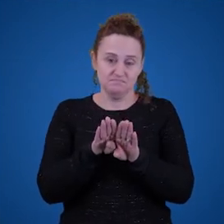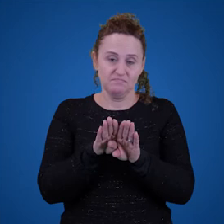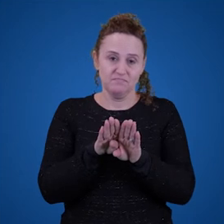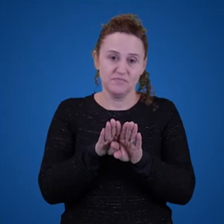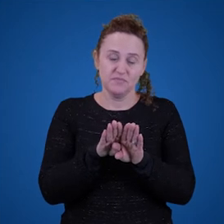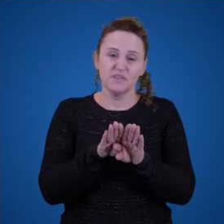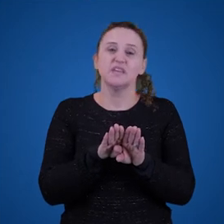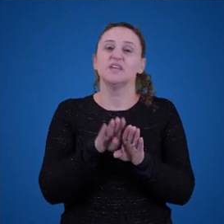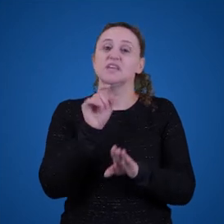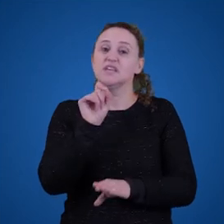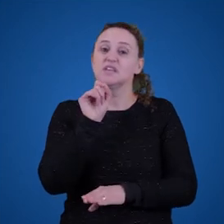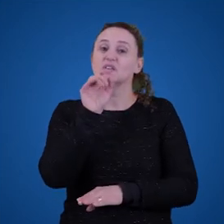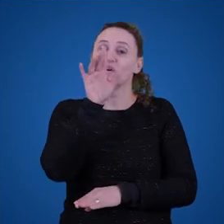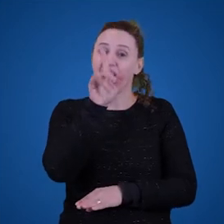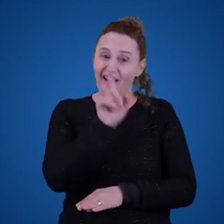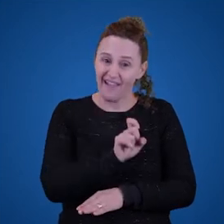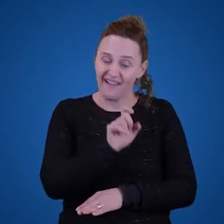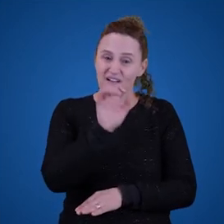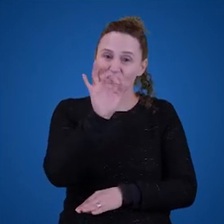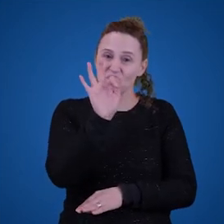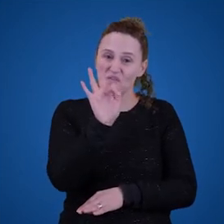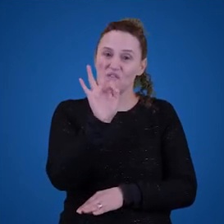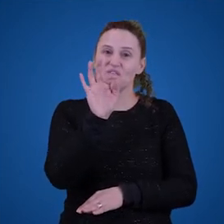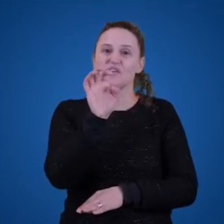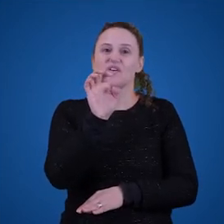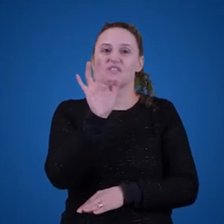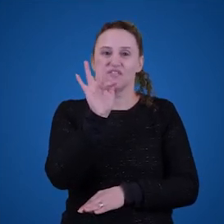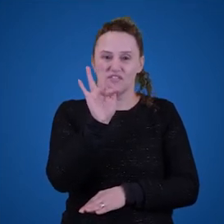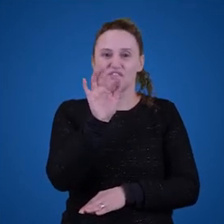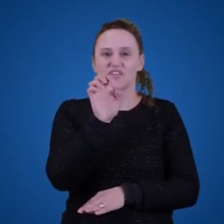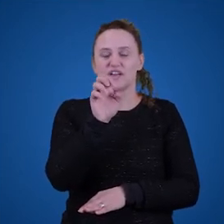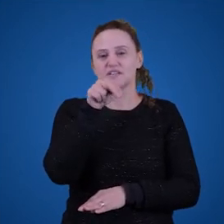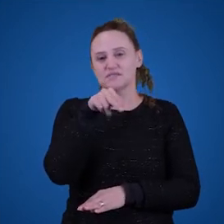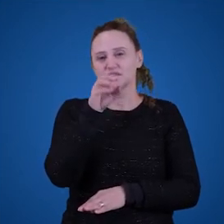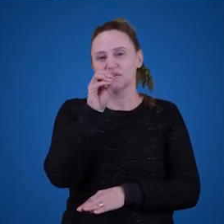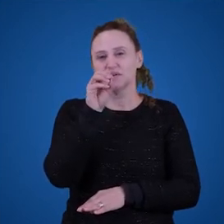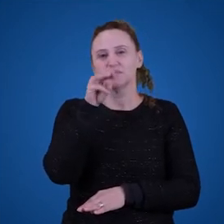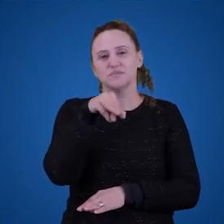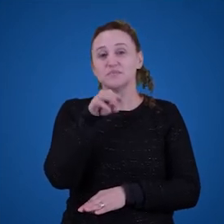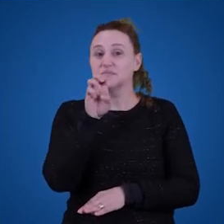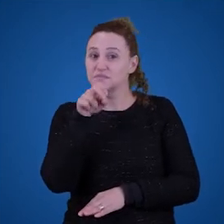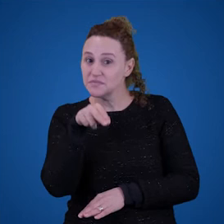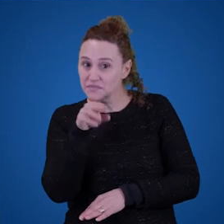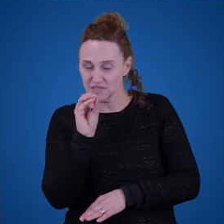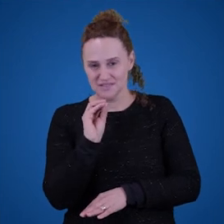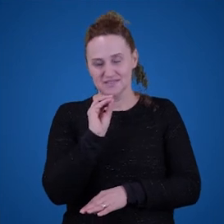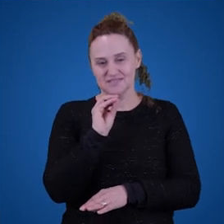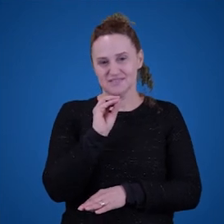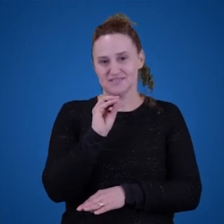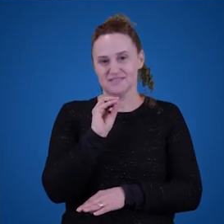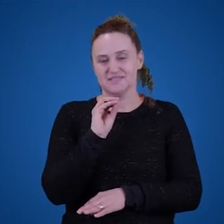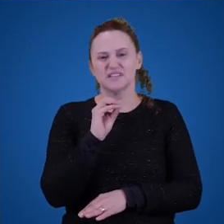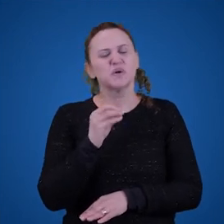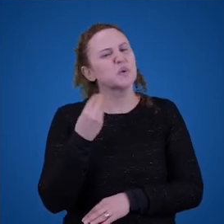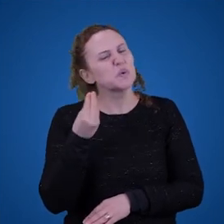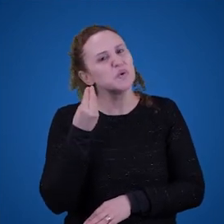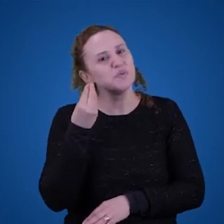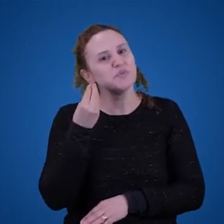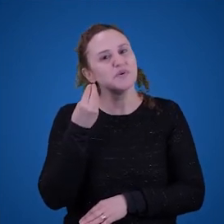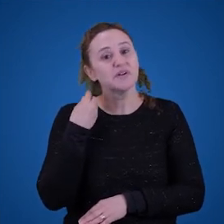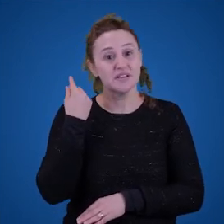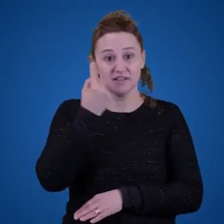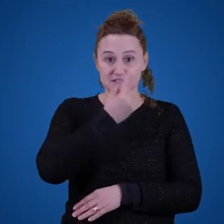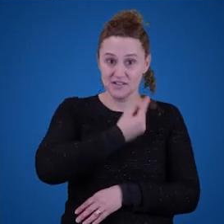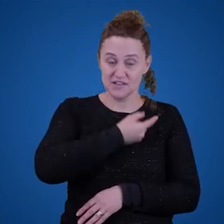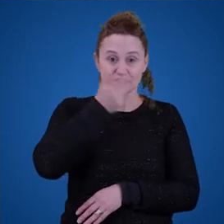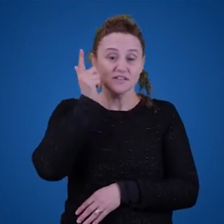é um fenômeno extremamente interessante e também meio misterioso. Afinal de contas, como nós conseguimos desenvolver tal